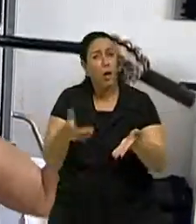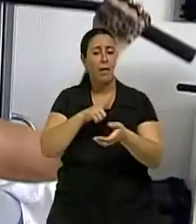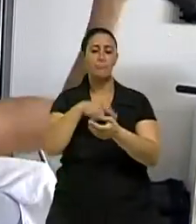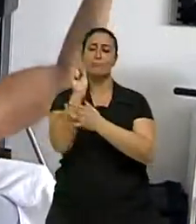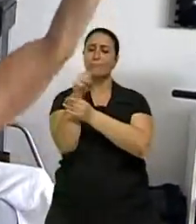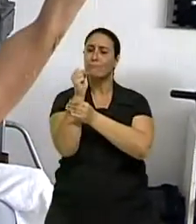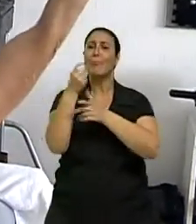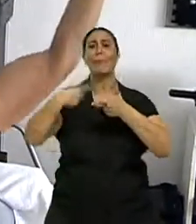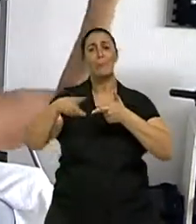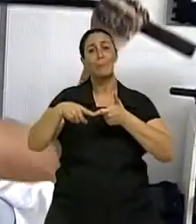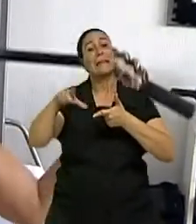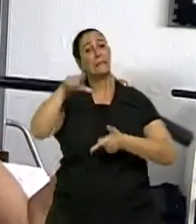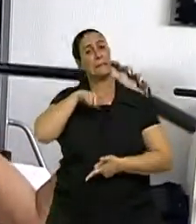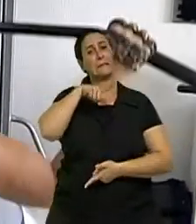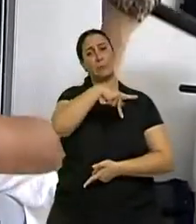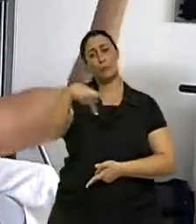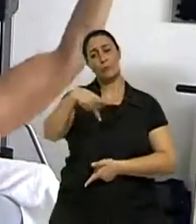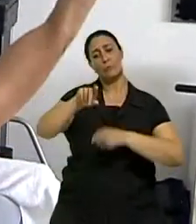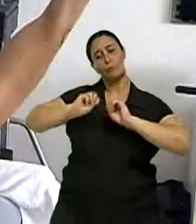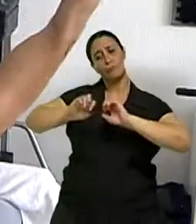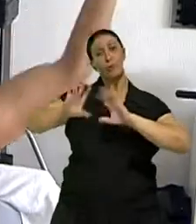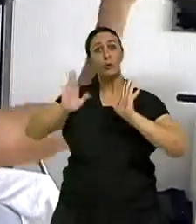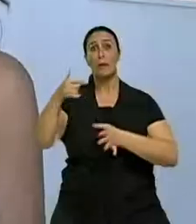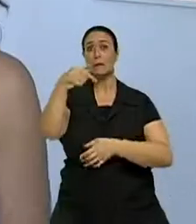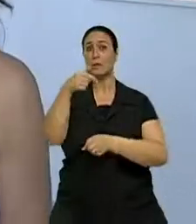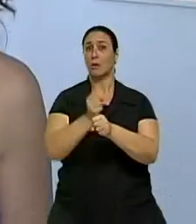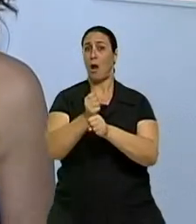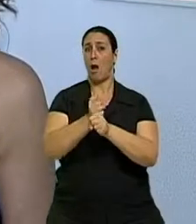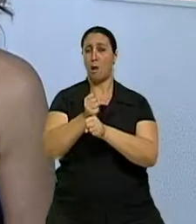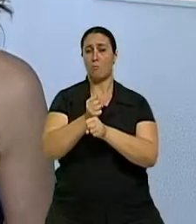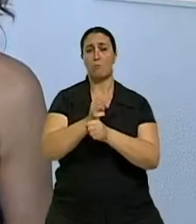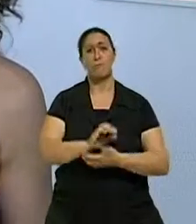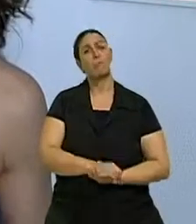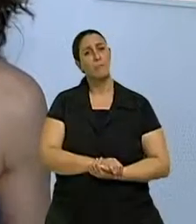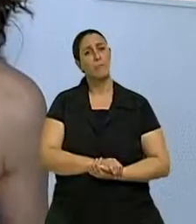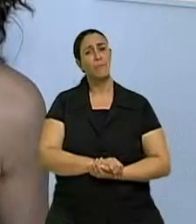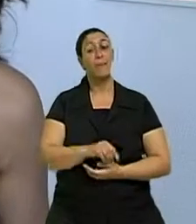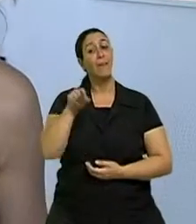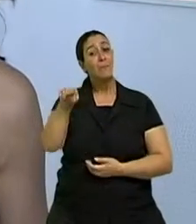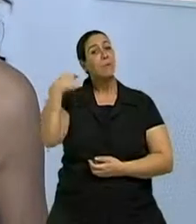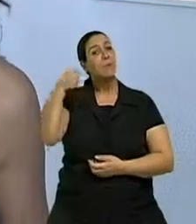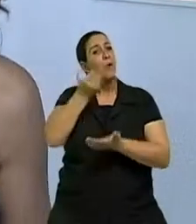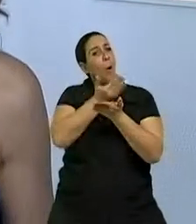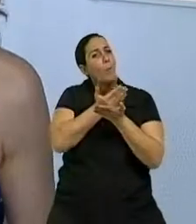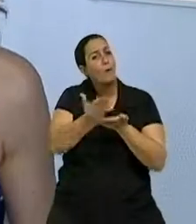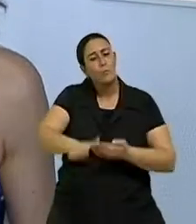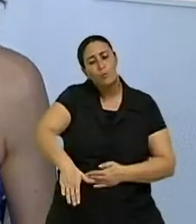professora de educação física há sete anos. Atividade física tem que começar desde a infância,